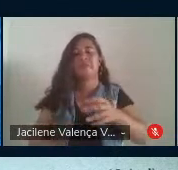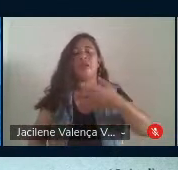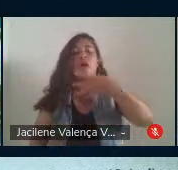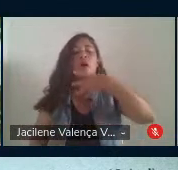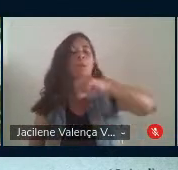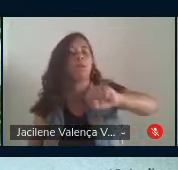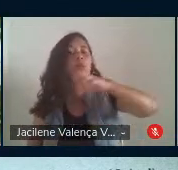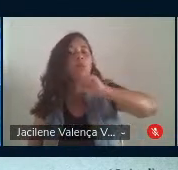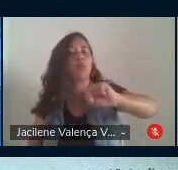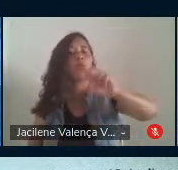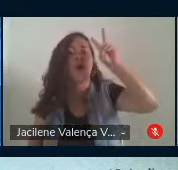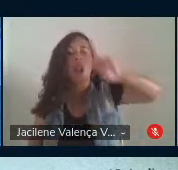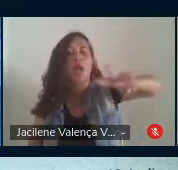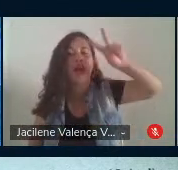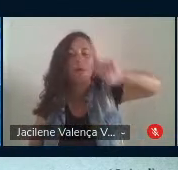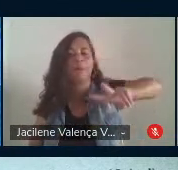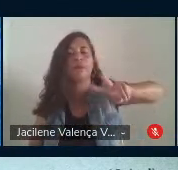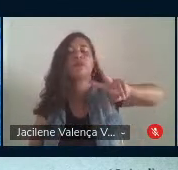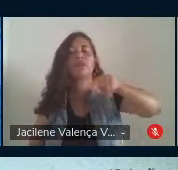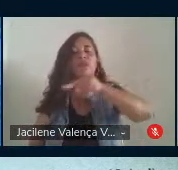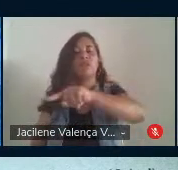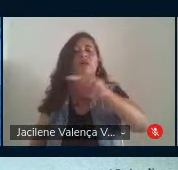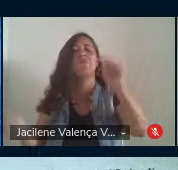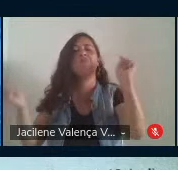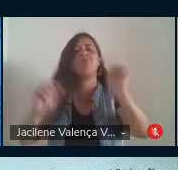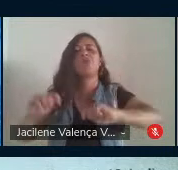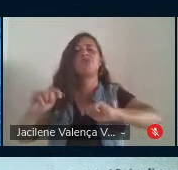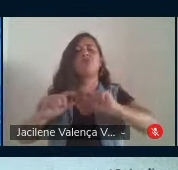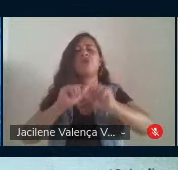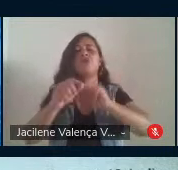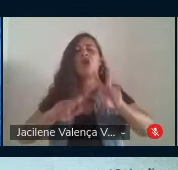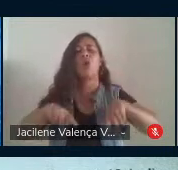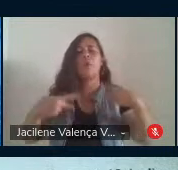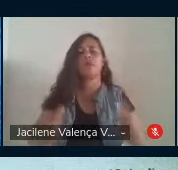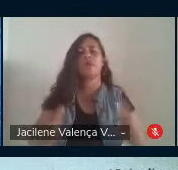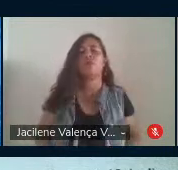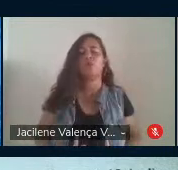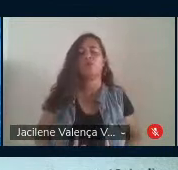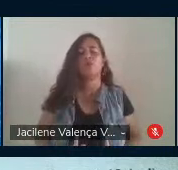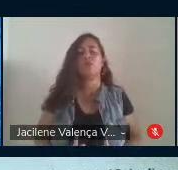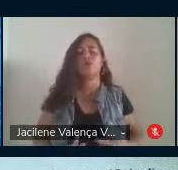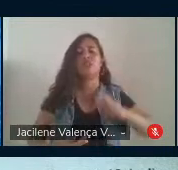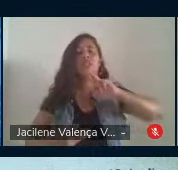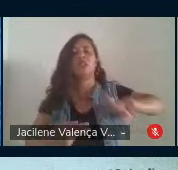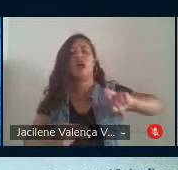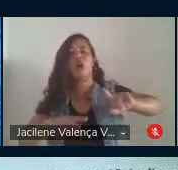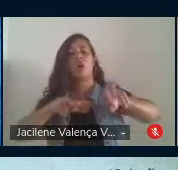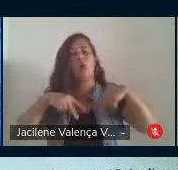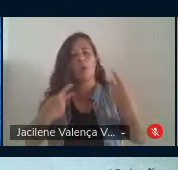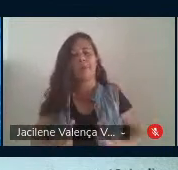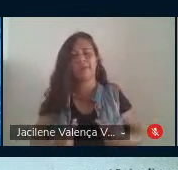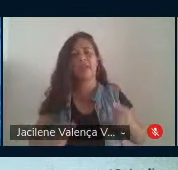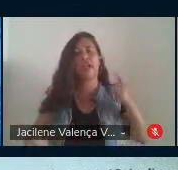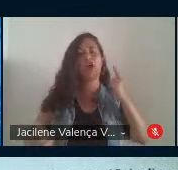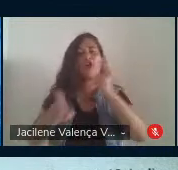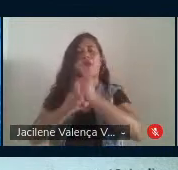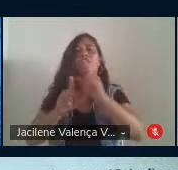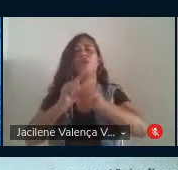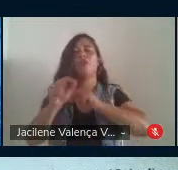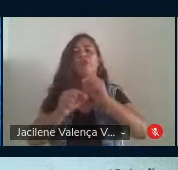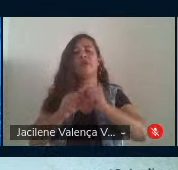que a possibilidade de humanização e desumanização encontram sua raiz na